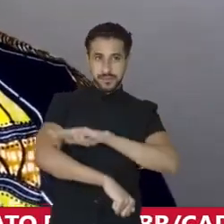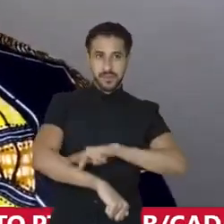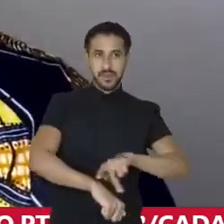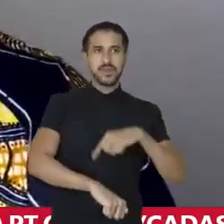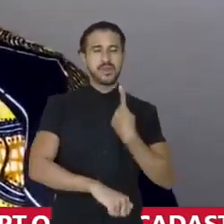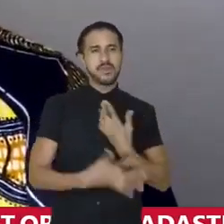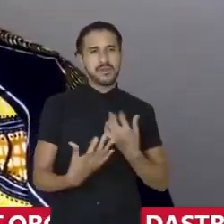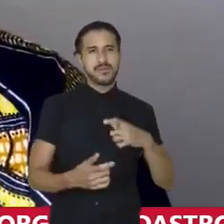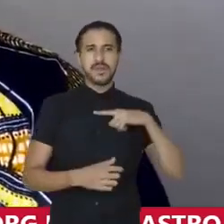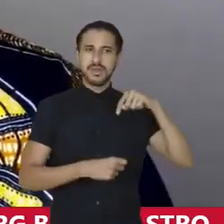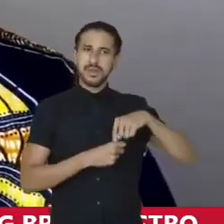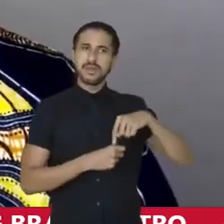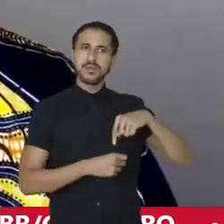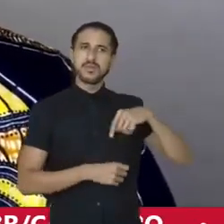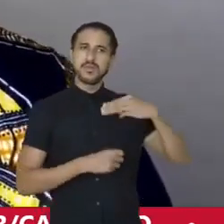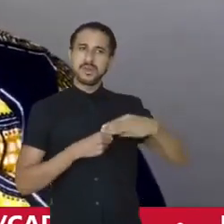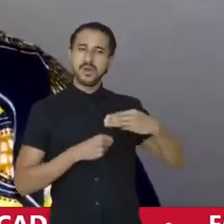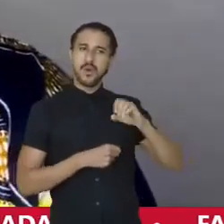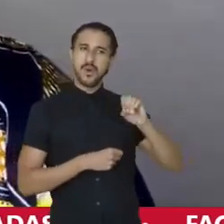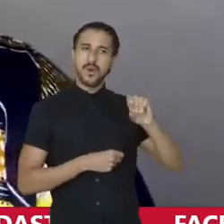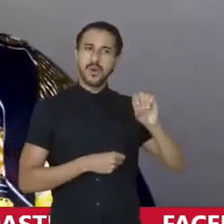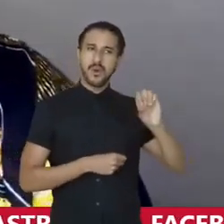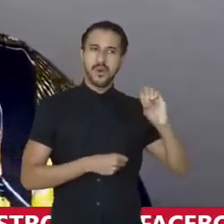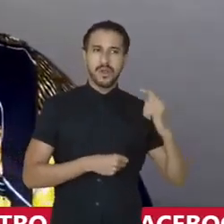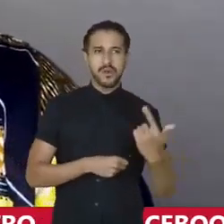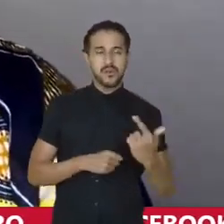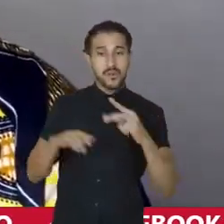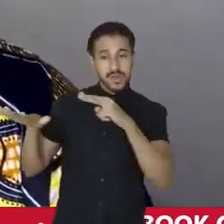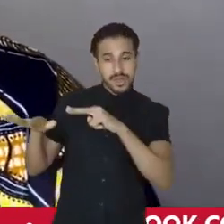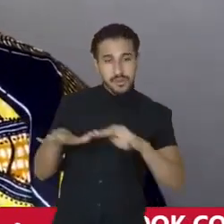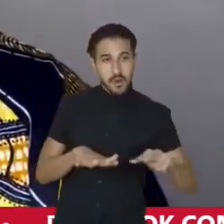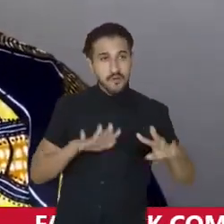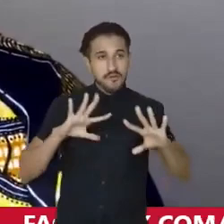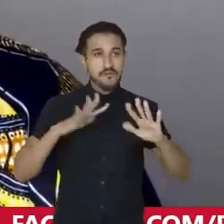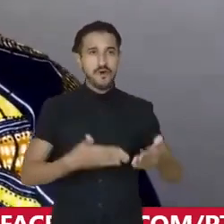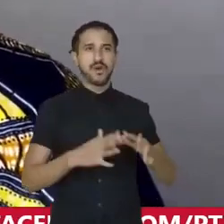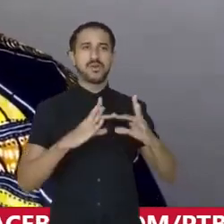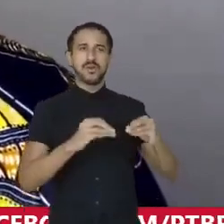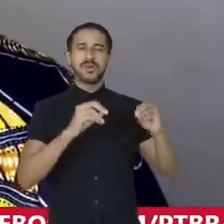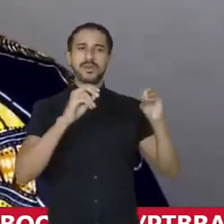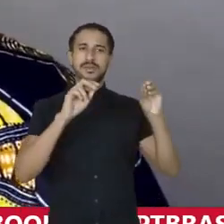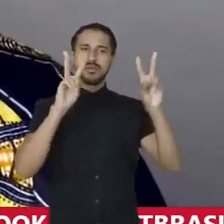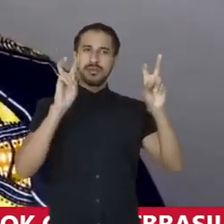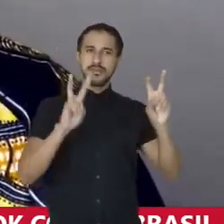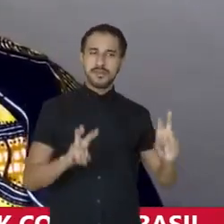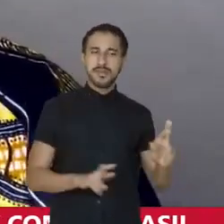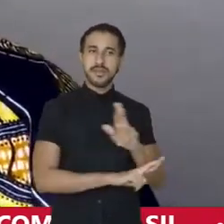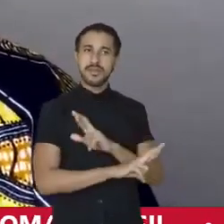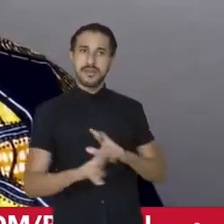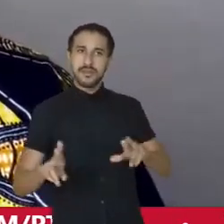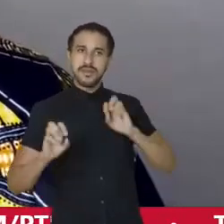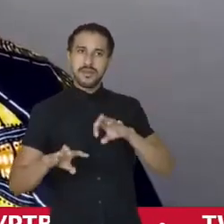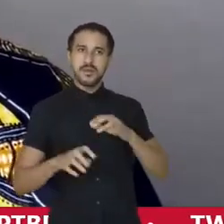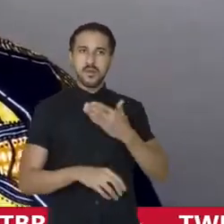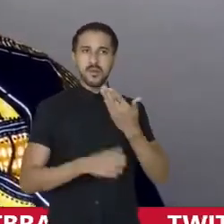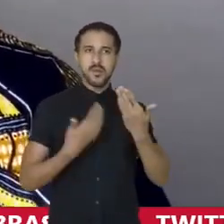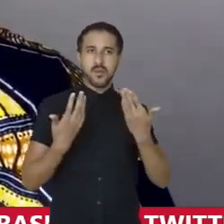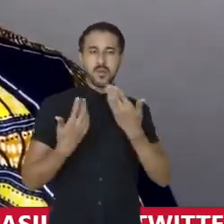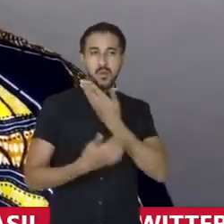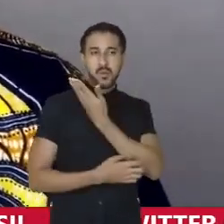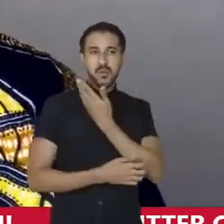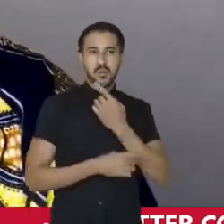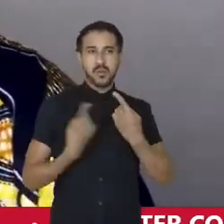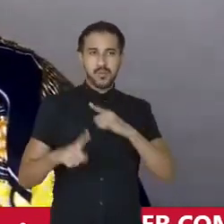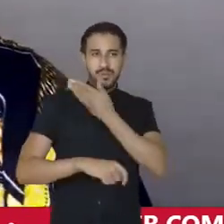A gente vai ter aqui no município de Olinda uma semana dedicada a todas as questões que envolvem a educação antirracista